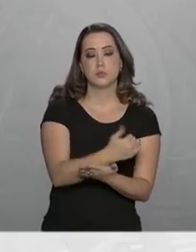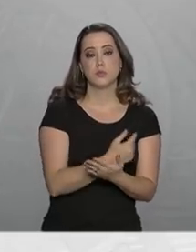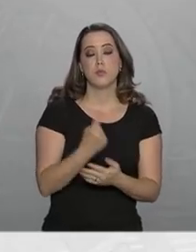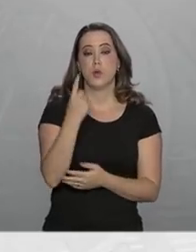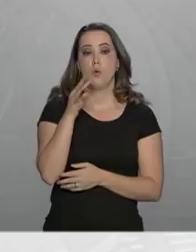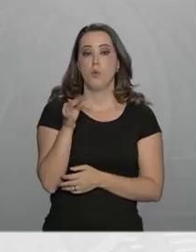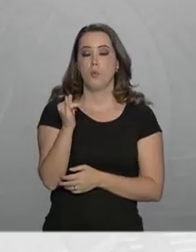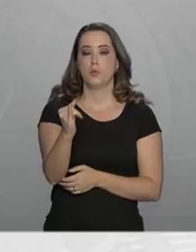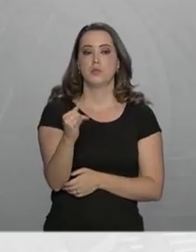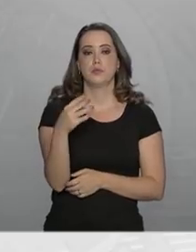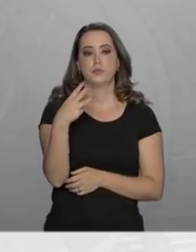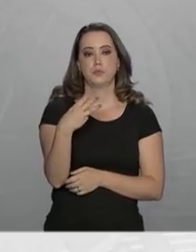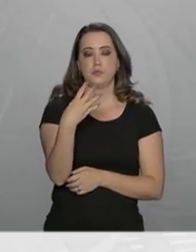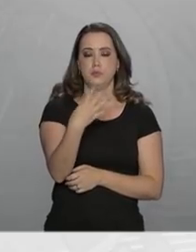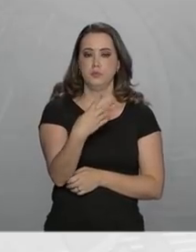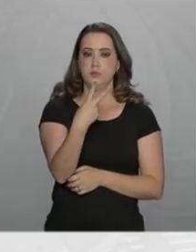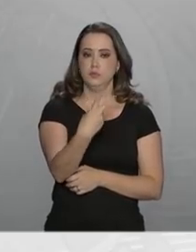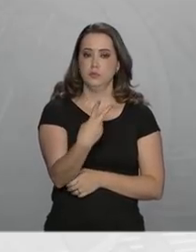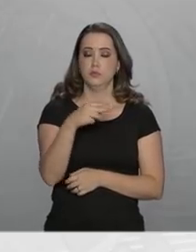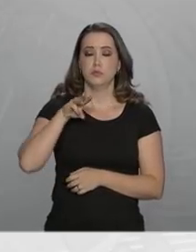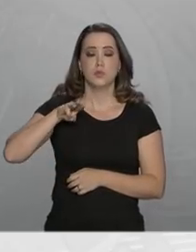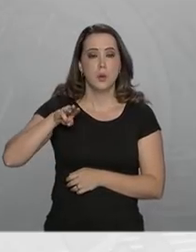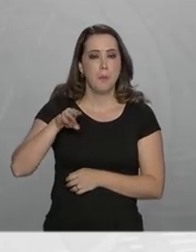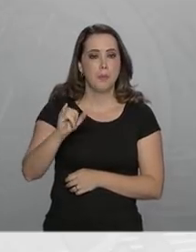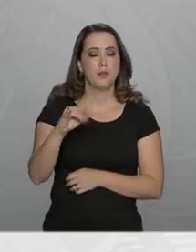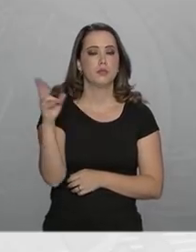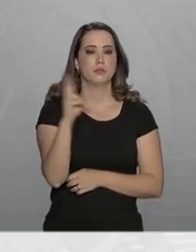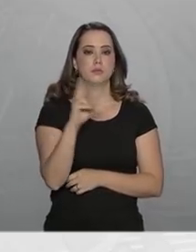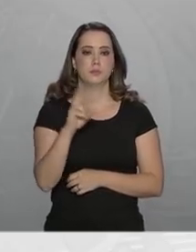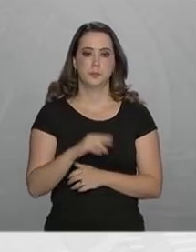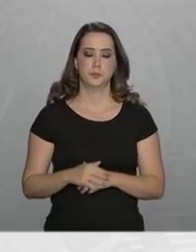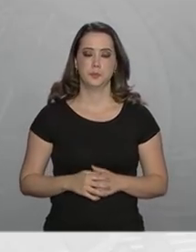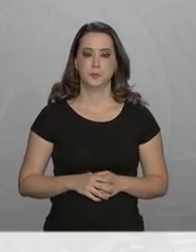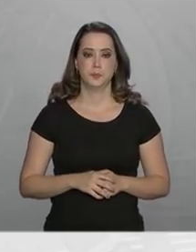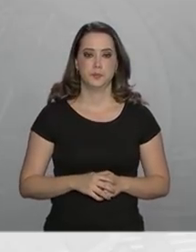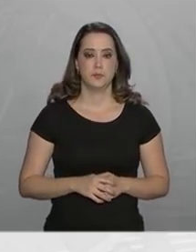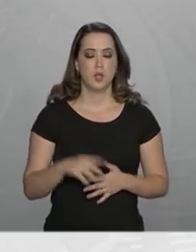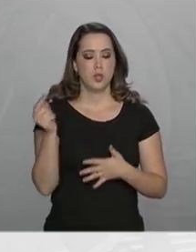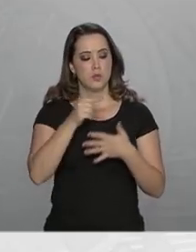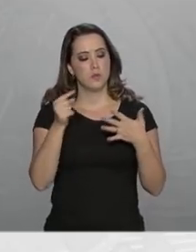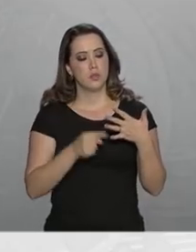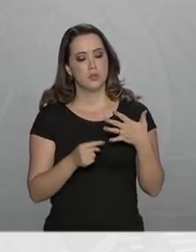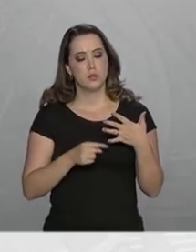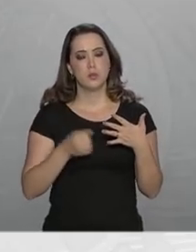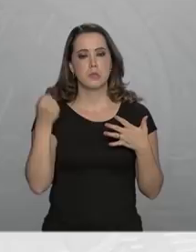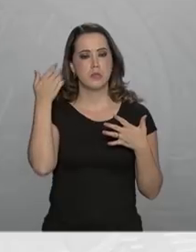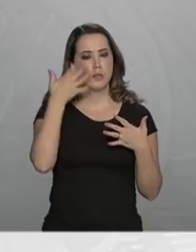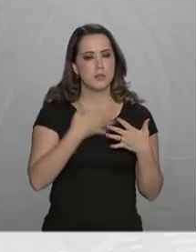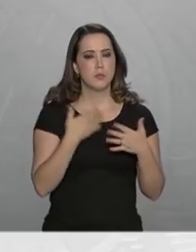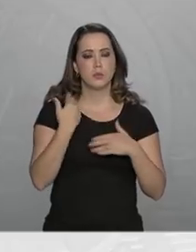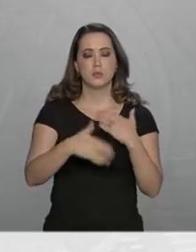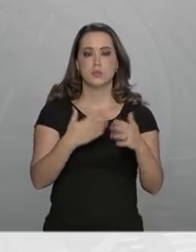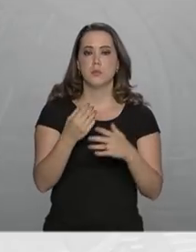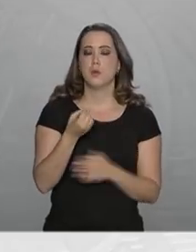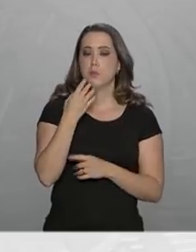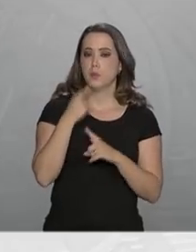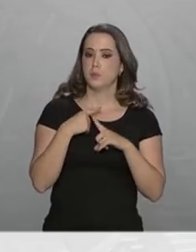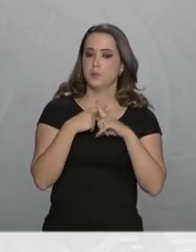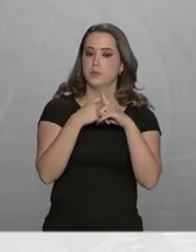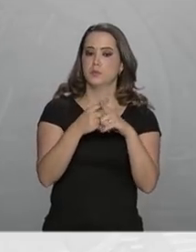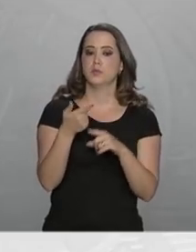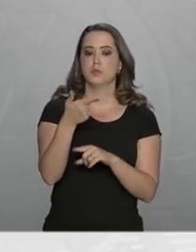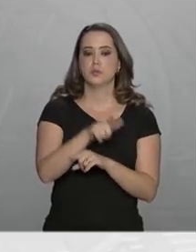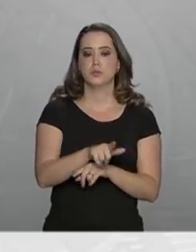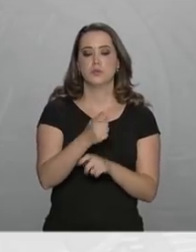em R 1,342 bilhões. Entre os fatores que explicam esse desempenho, está a